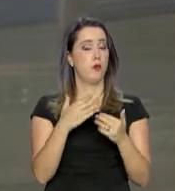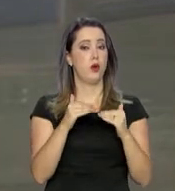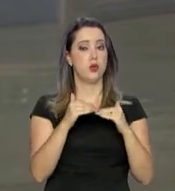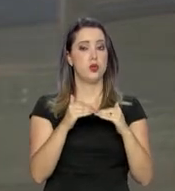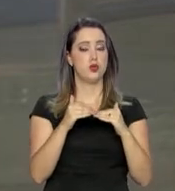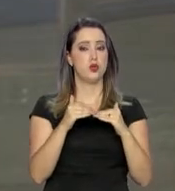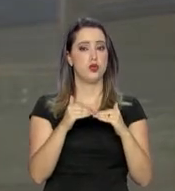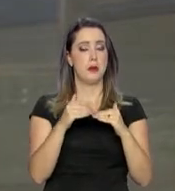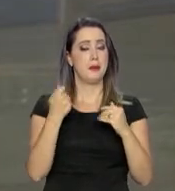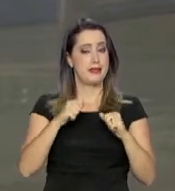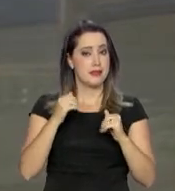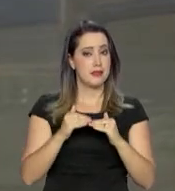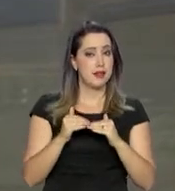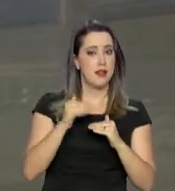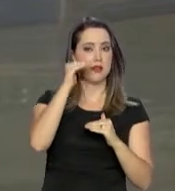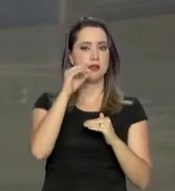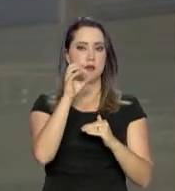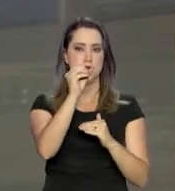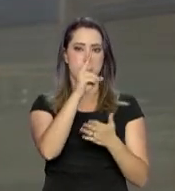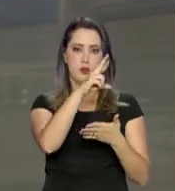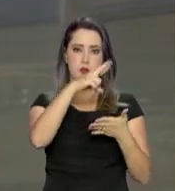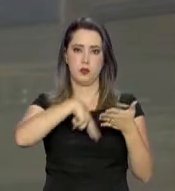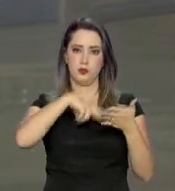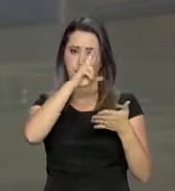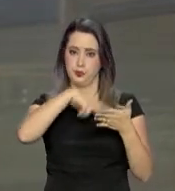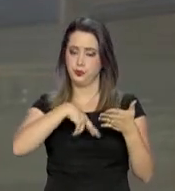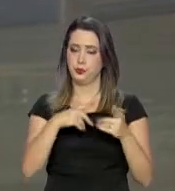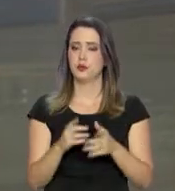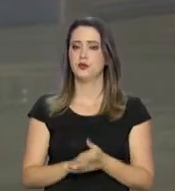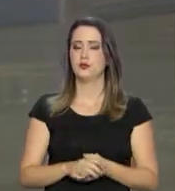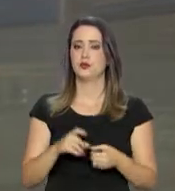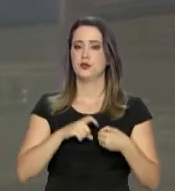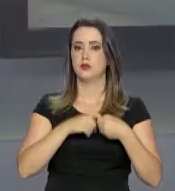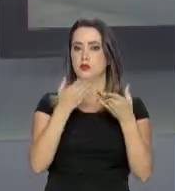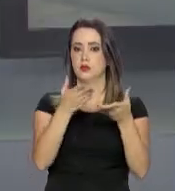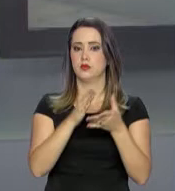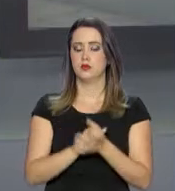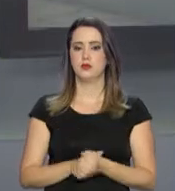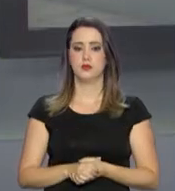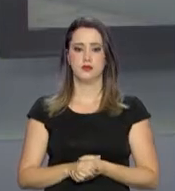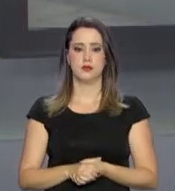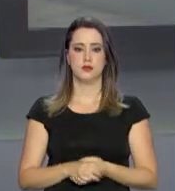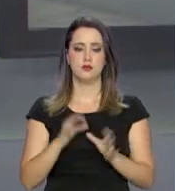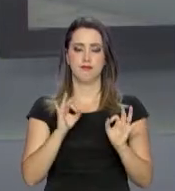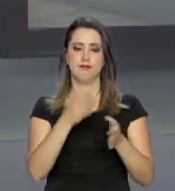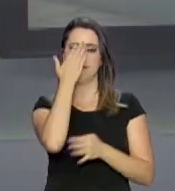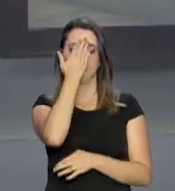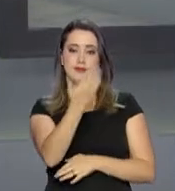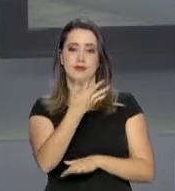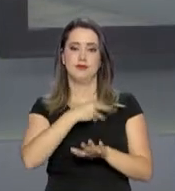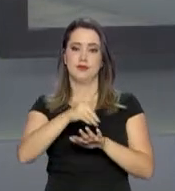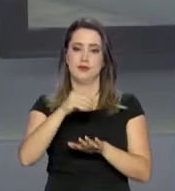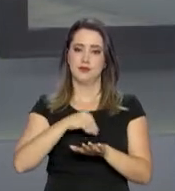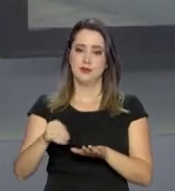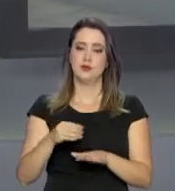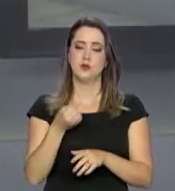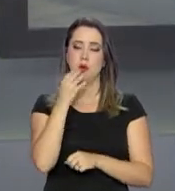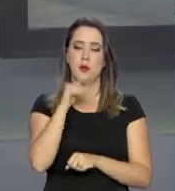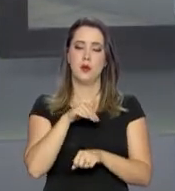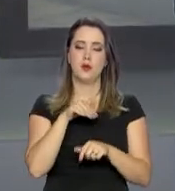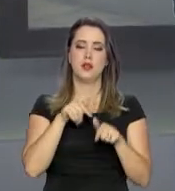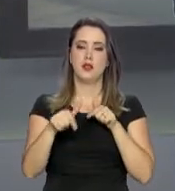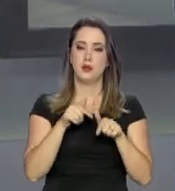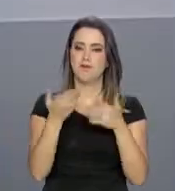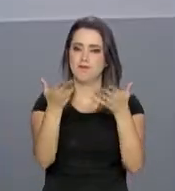zerado na prova de redação. Eu volto com você no estúdio, Roberto. Está ótimo, Paulo. Obrigado pelas informações. Bom